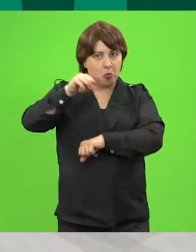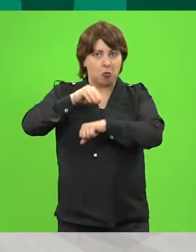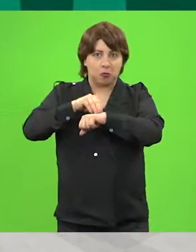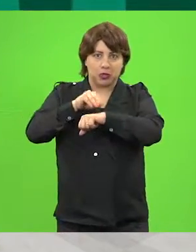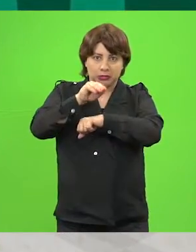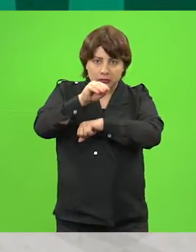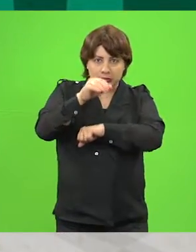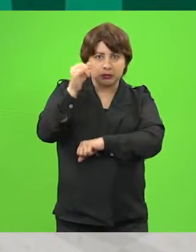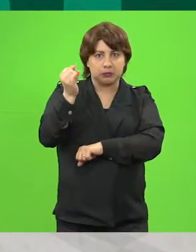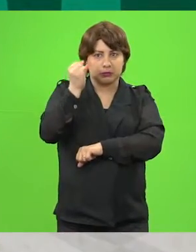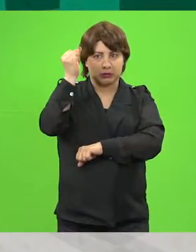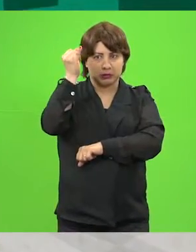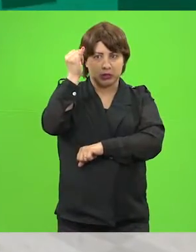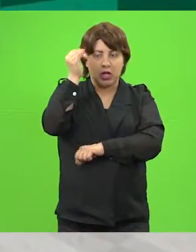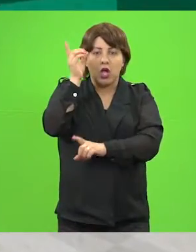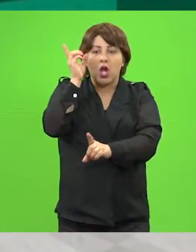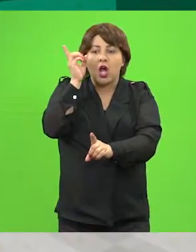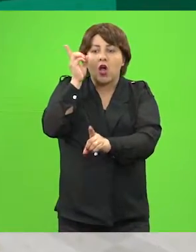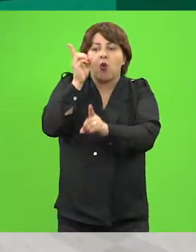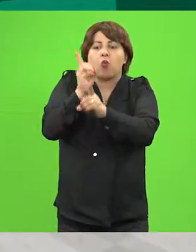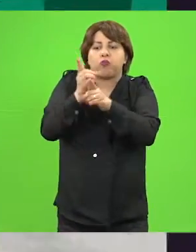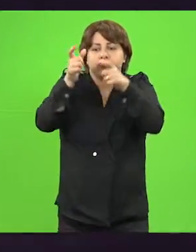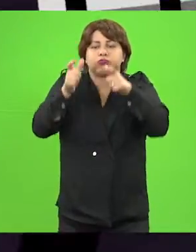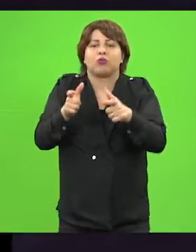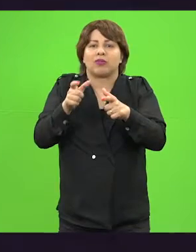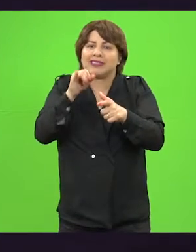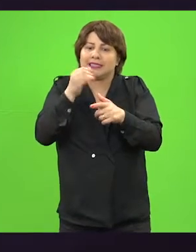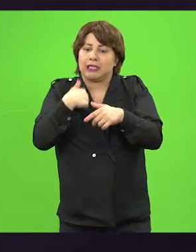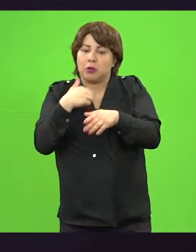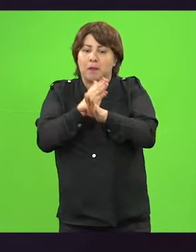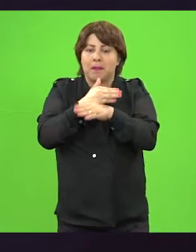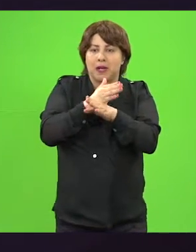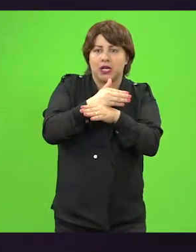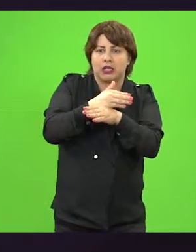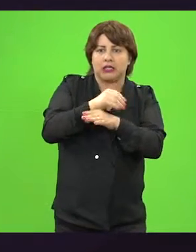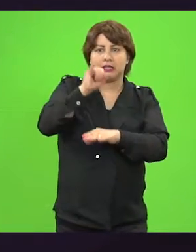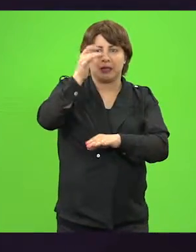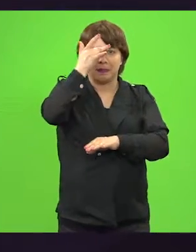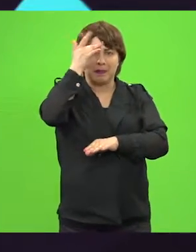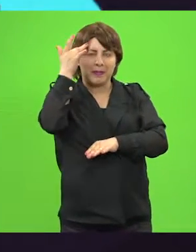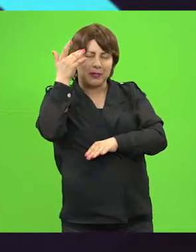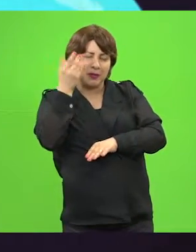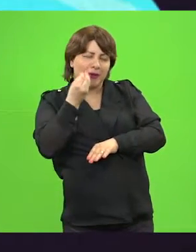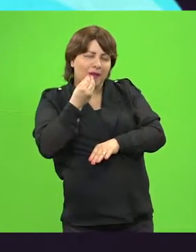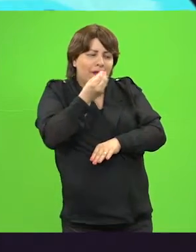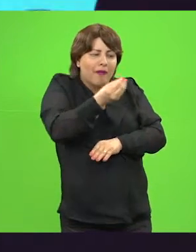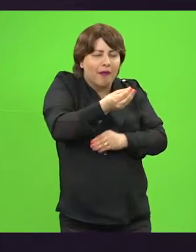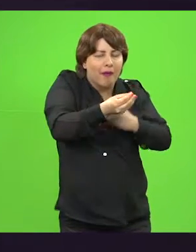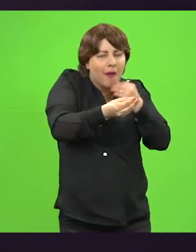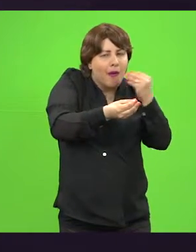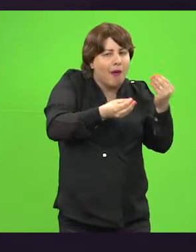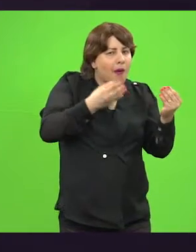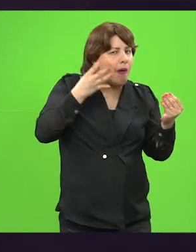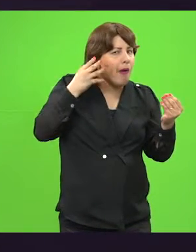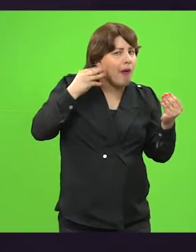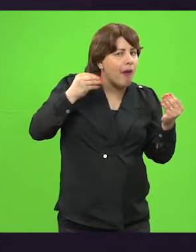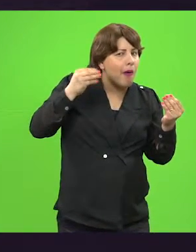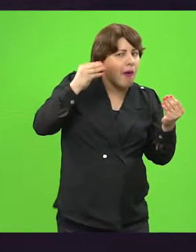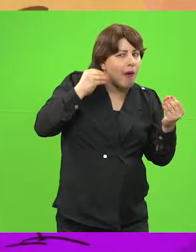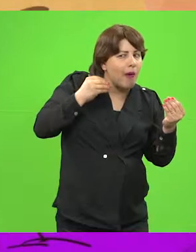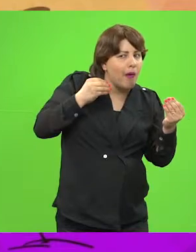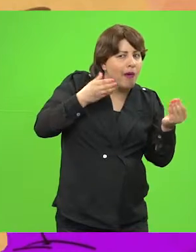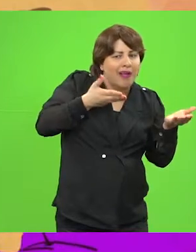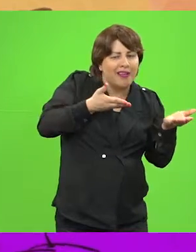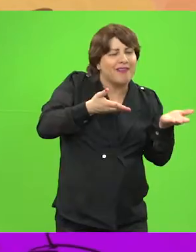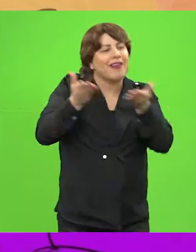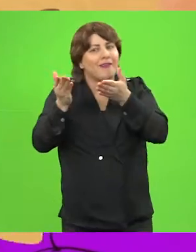é combinar um ponto de encontro caso você se perca. Se alguém te abordar oferecendo algo ou querendo te levar a